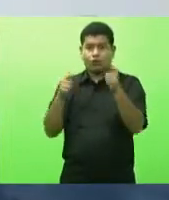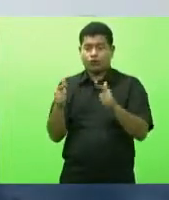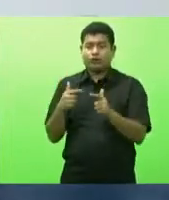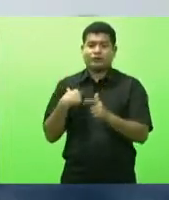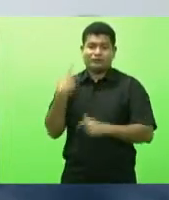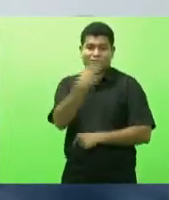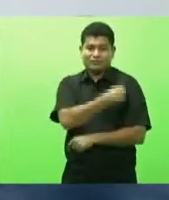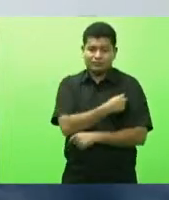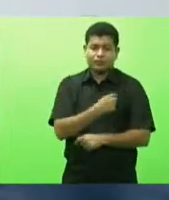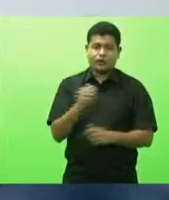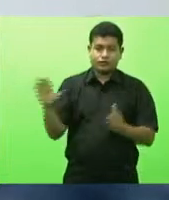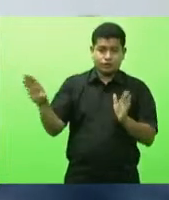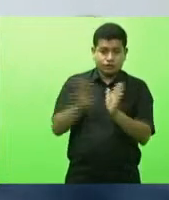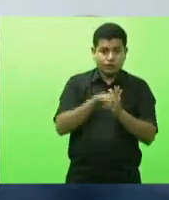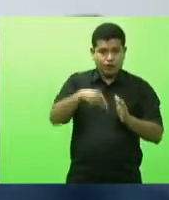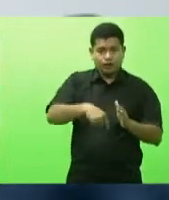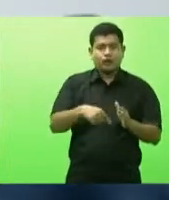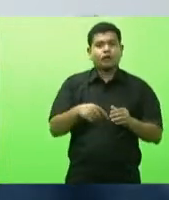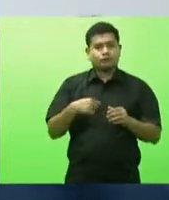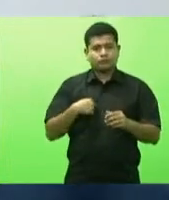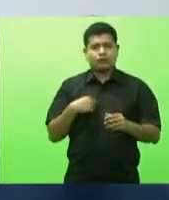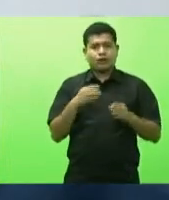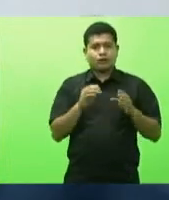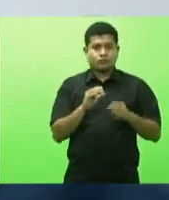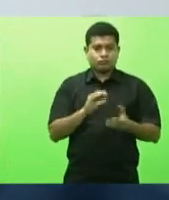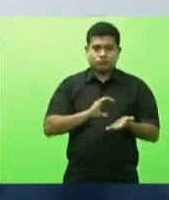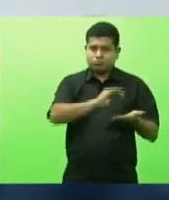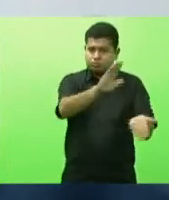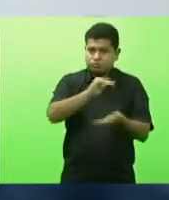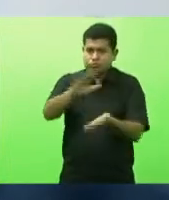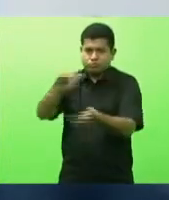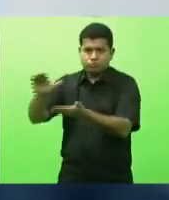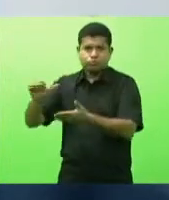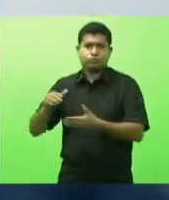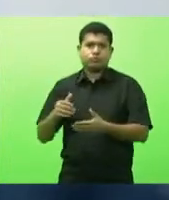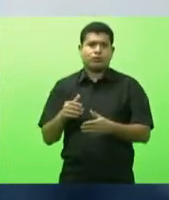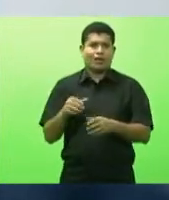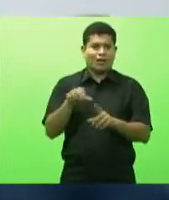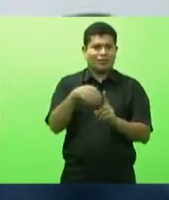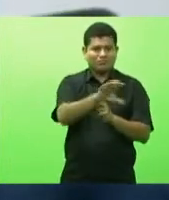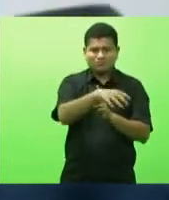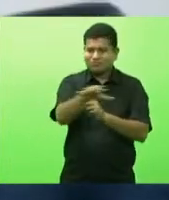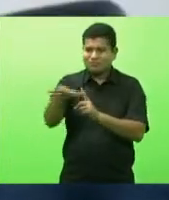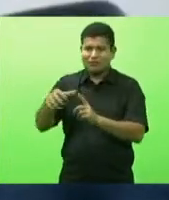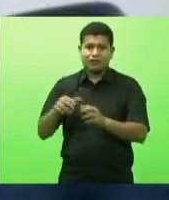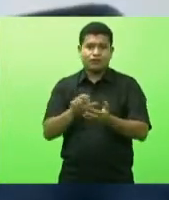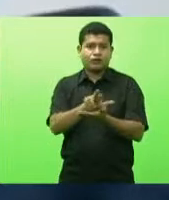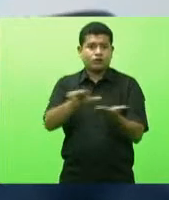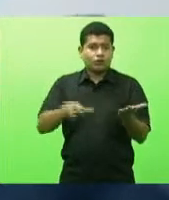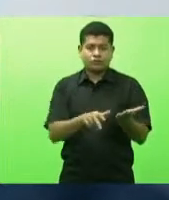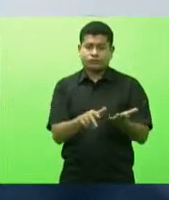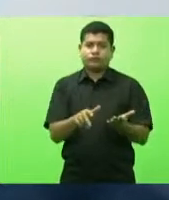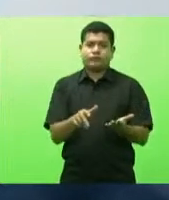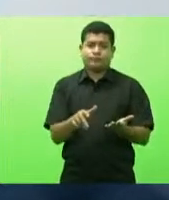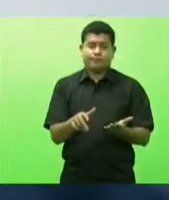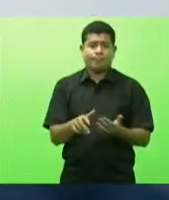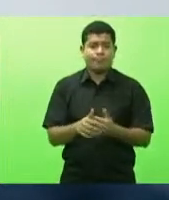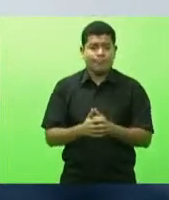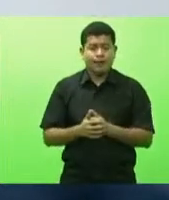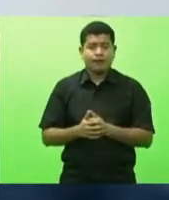otimização então dos recursos logísticos para que se consiga levar também outros insumos nesse mesmo momento